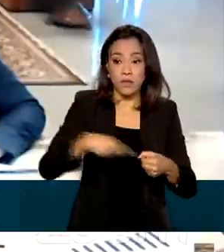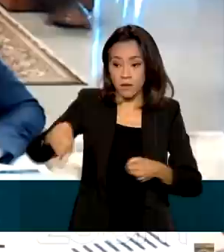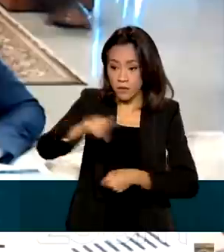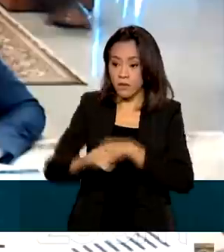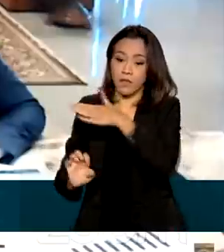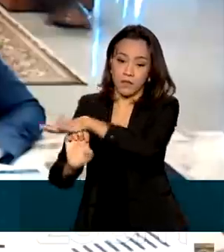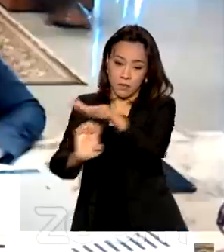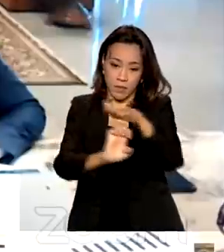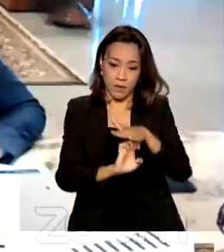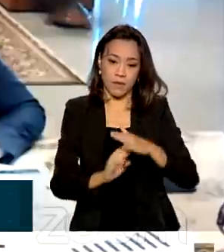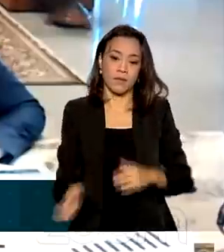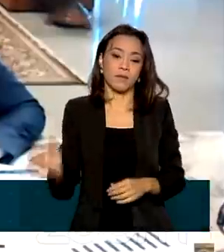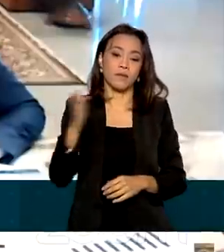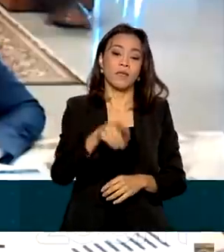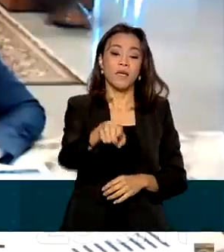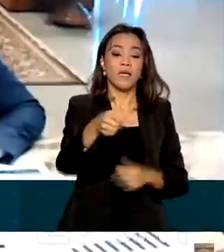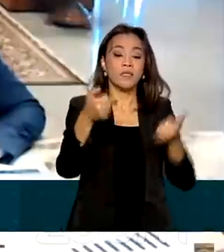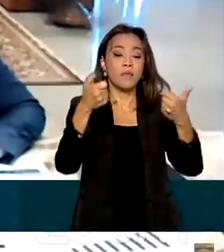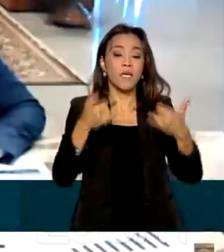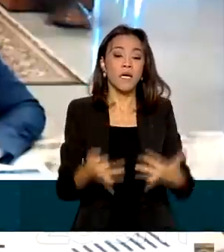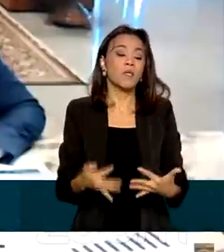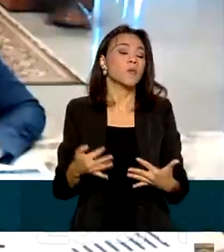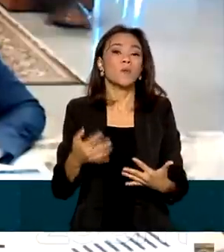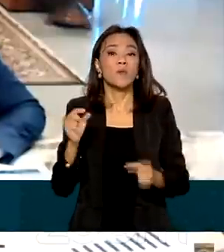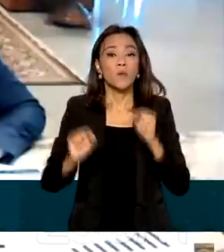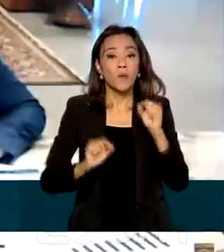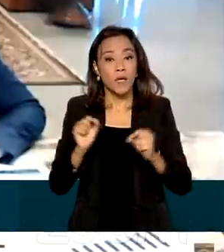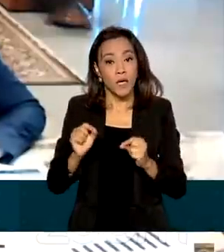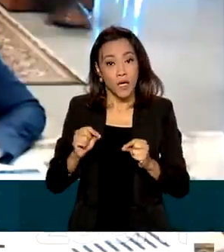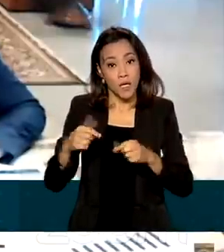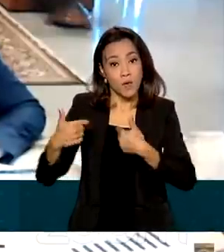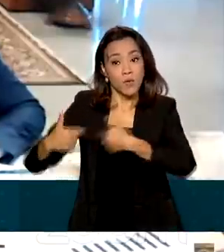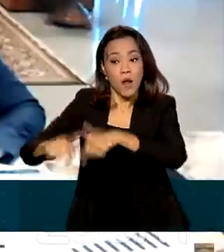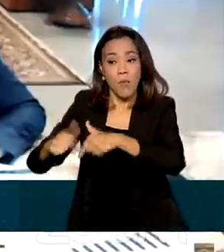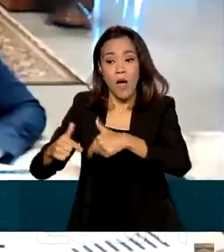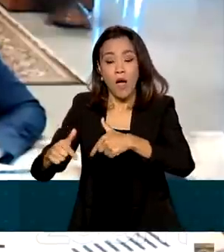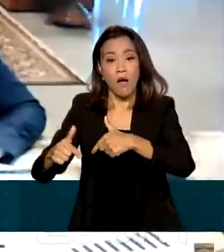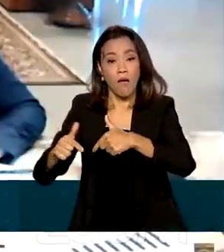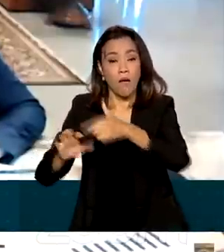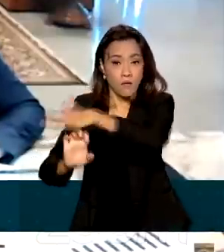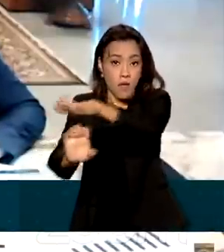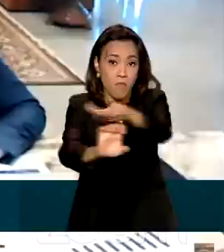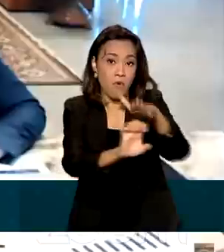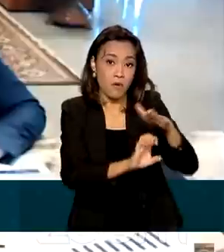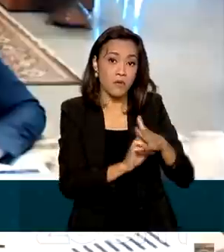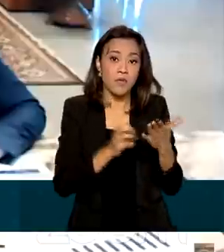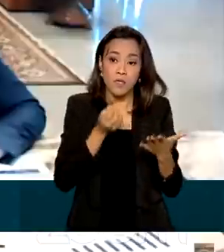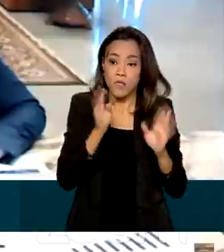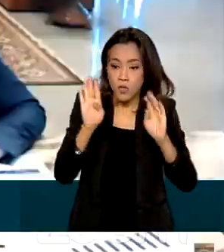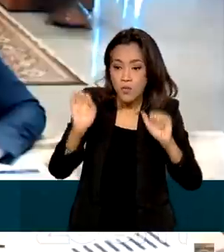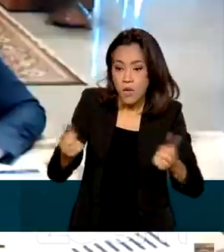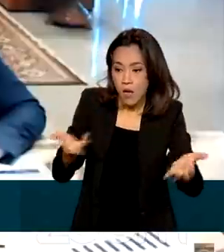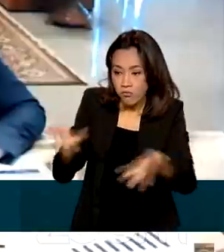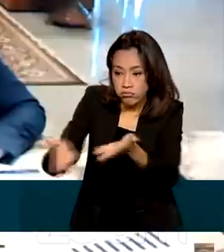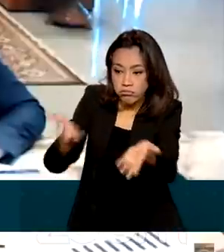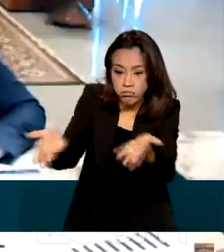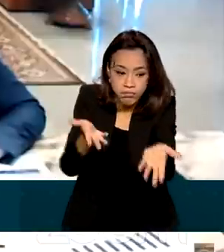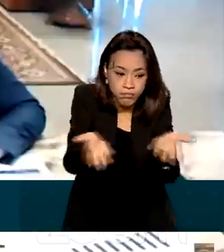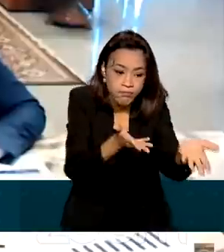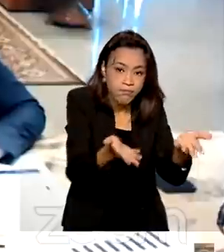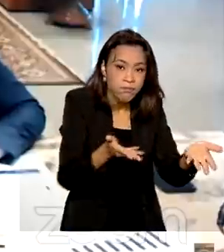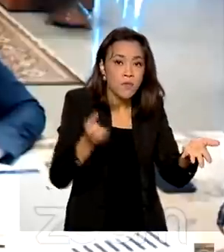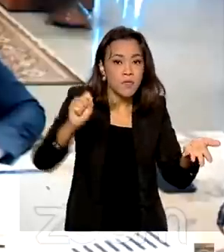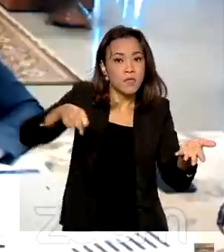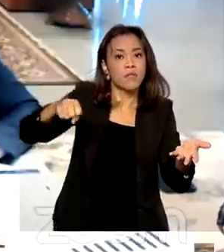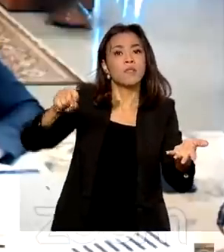efetivas de que o mercado de trabalho está sendo bem tratado e que há, sim, um esforço